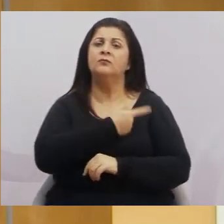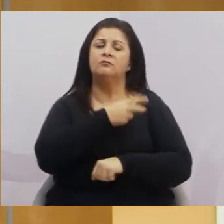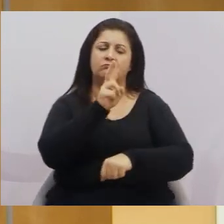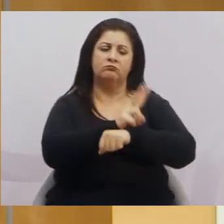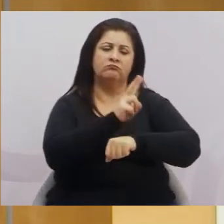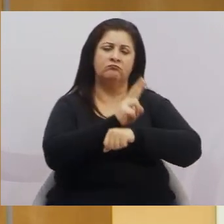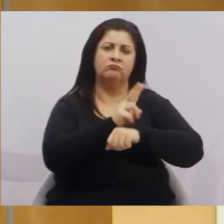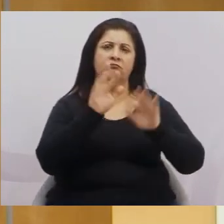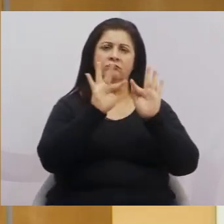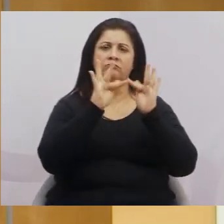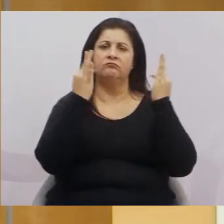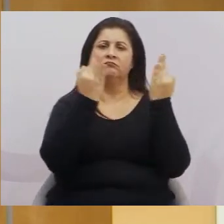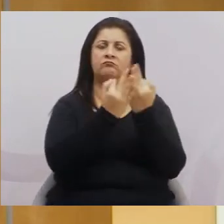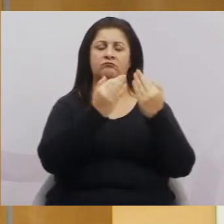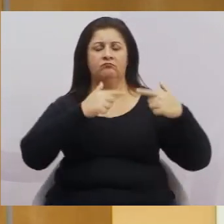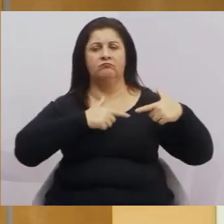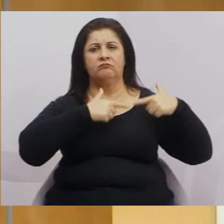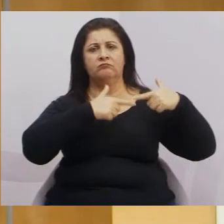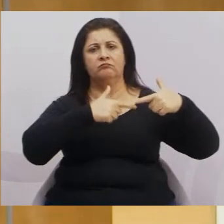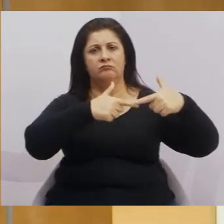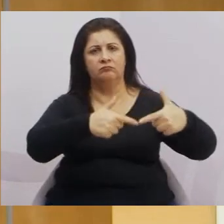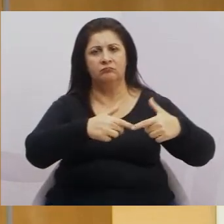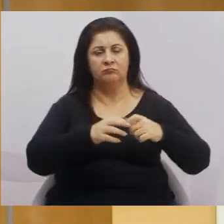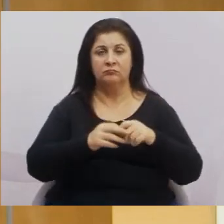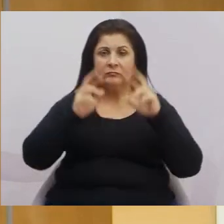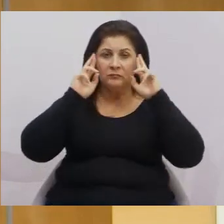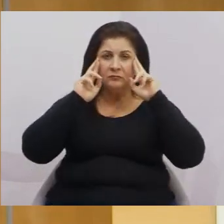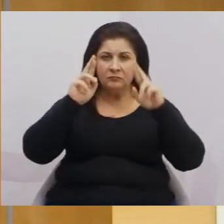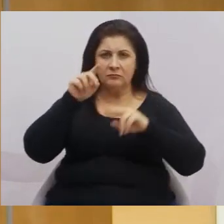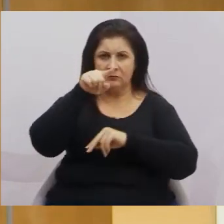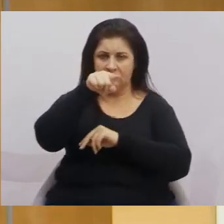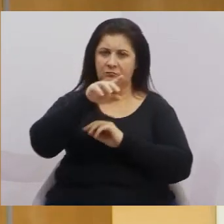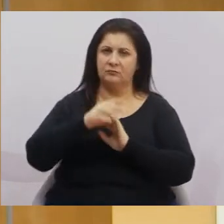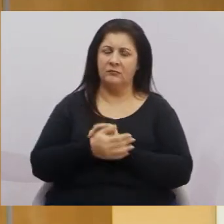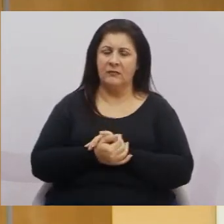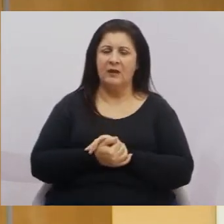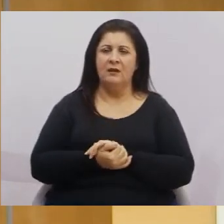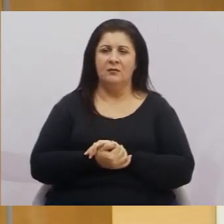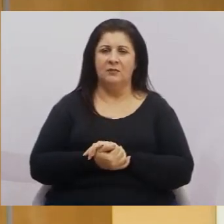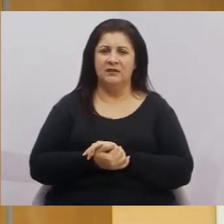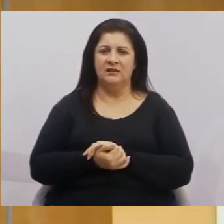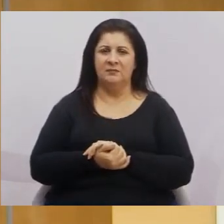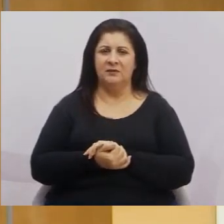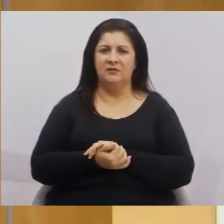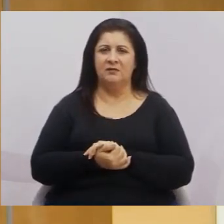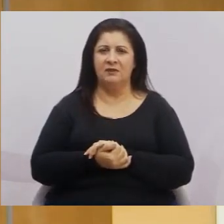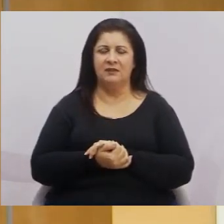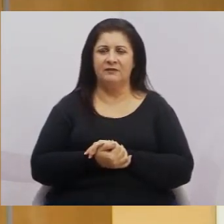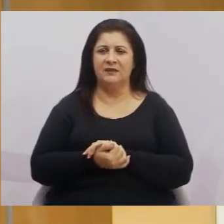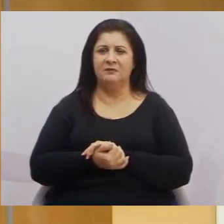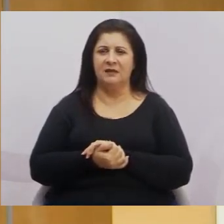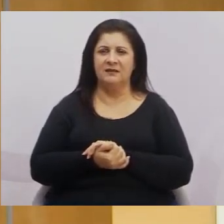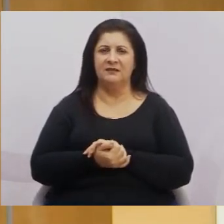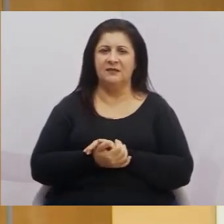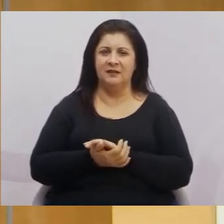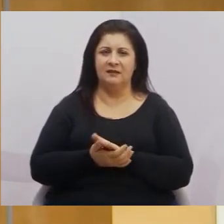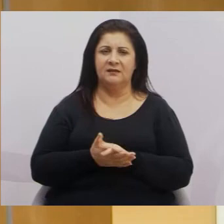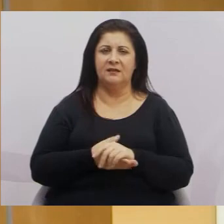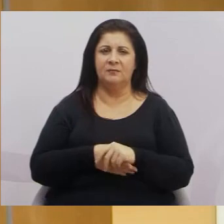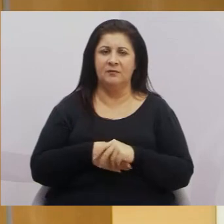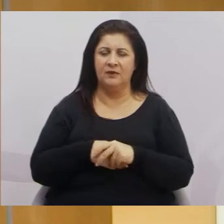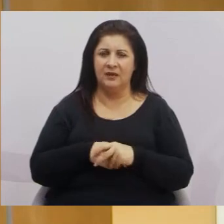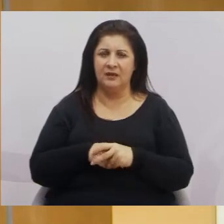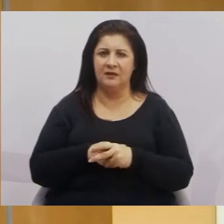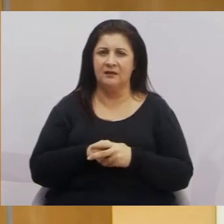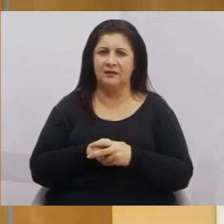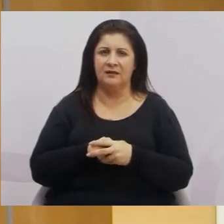a família tradicional e respeitamos você que quer ser homossexual, você que tem outro